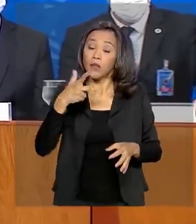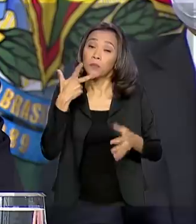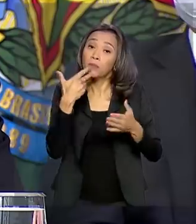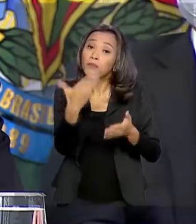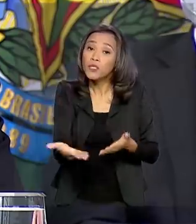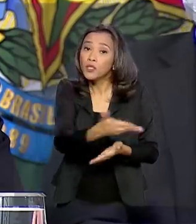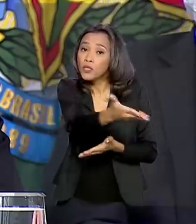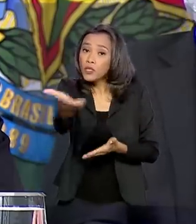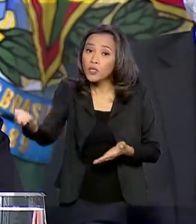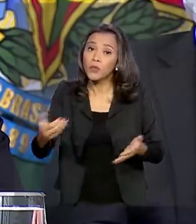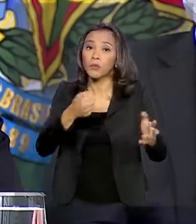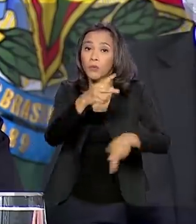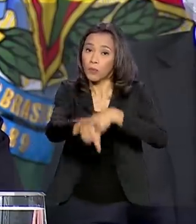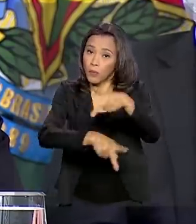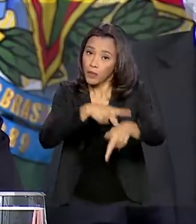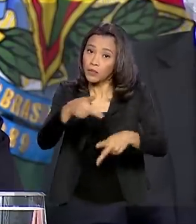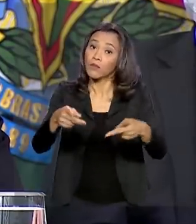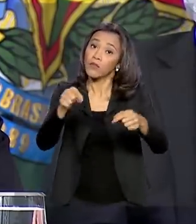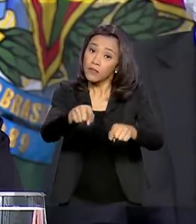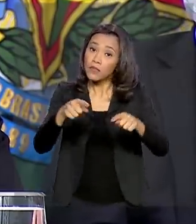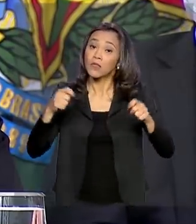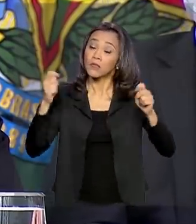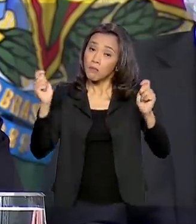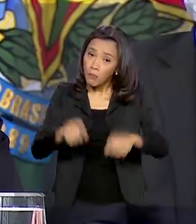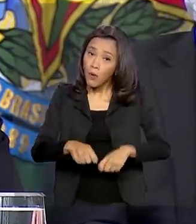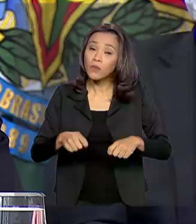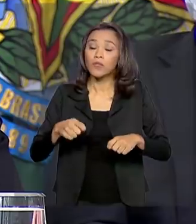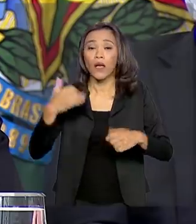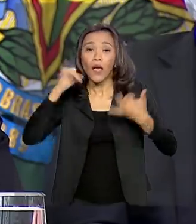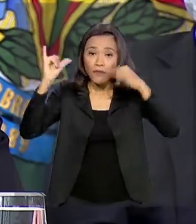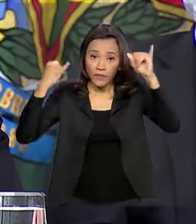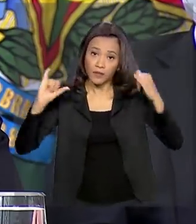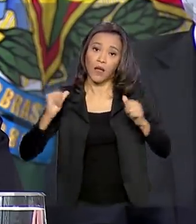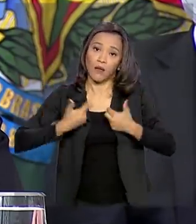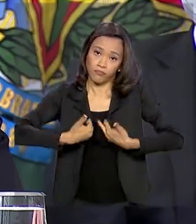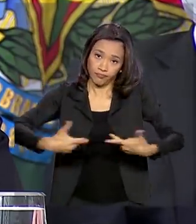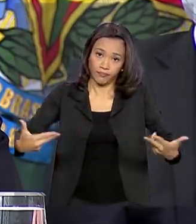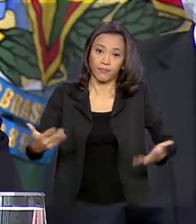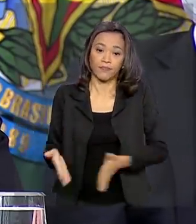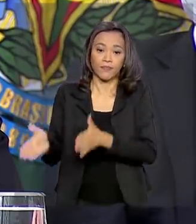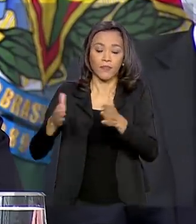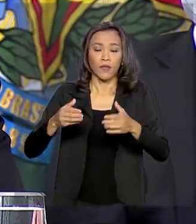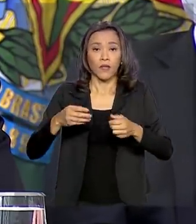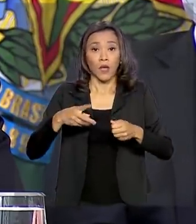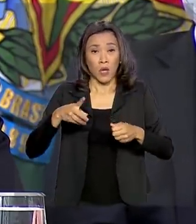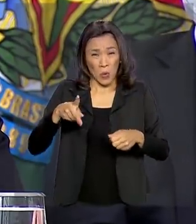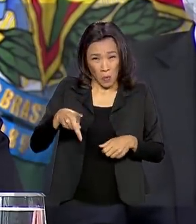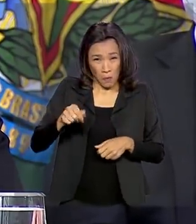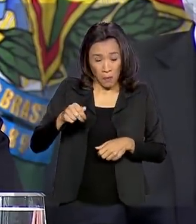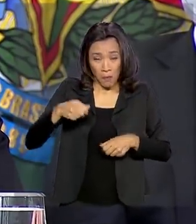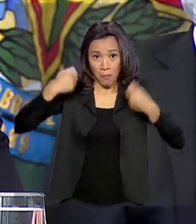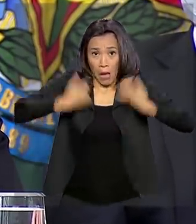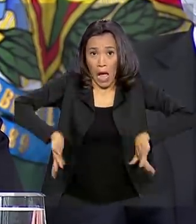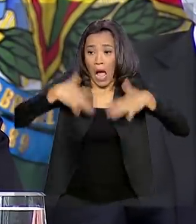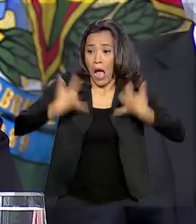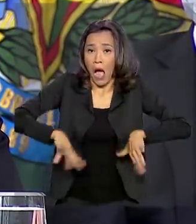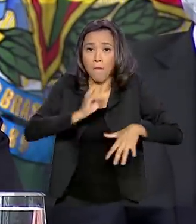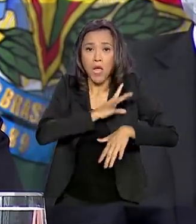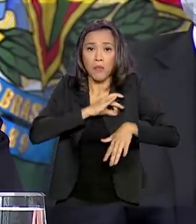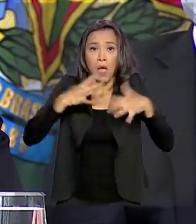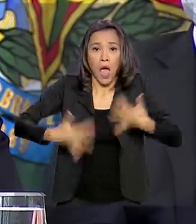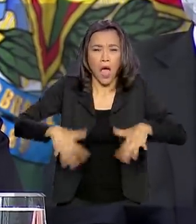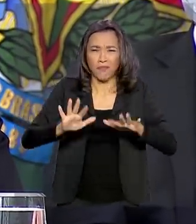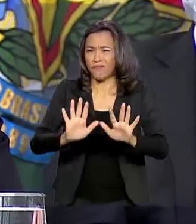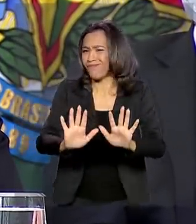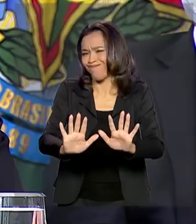prática as medidas de prevenção ao coronavírus. O pânico não leva a lugar nenhum. Repito que o